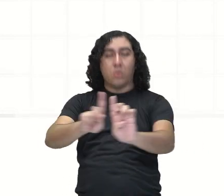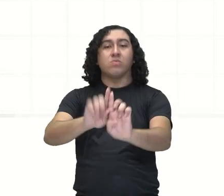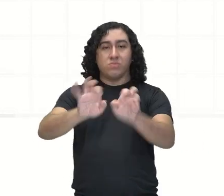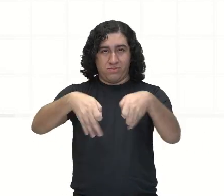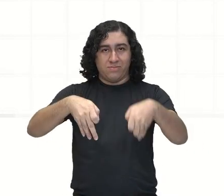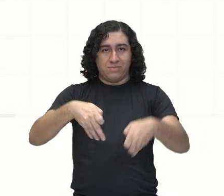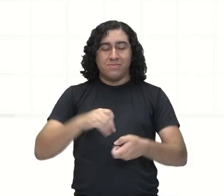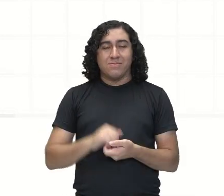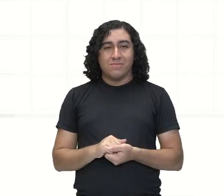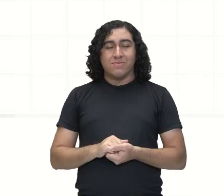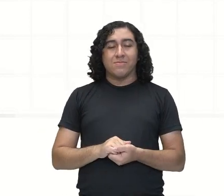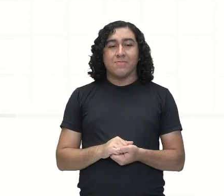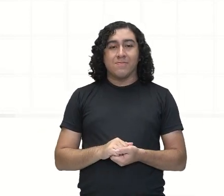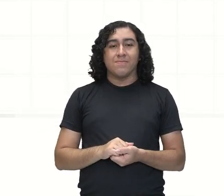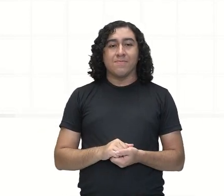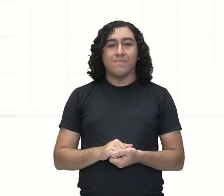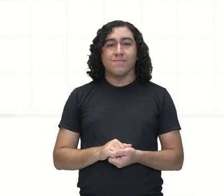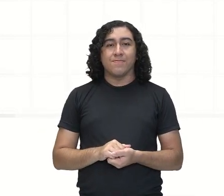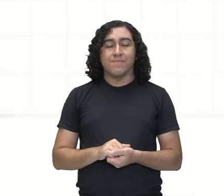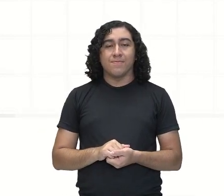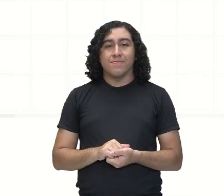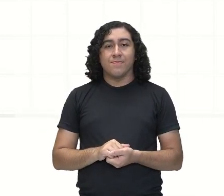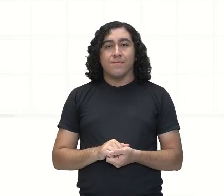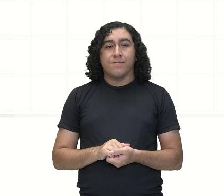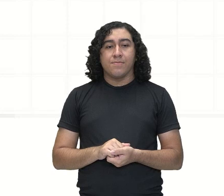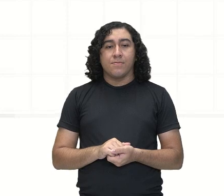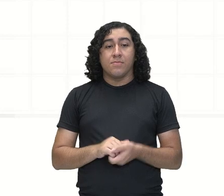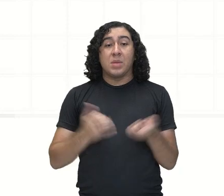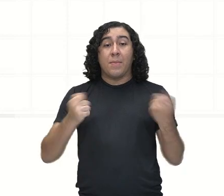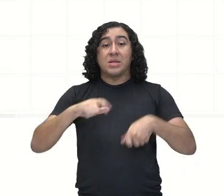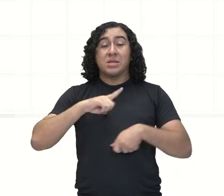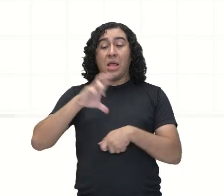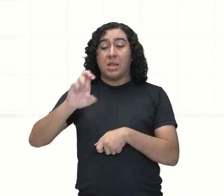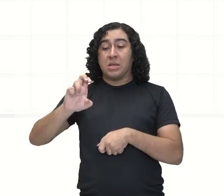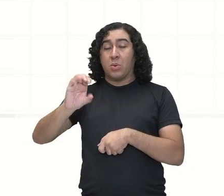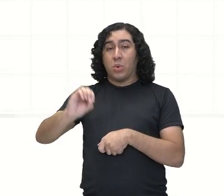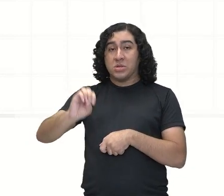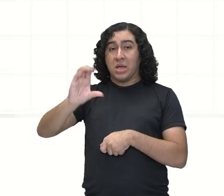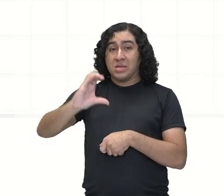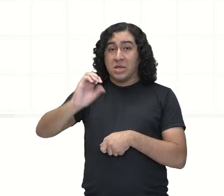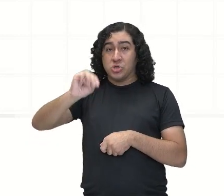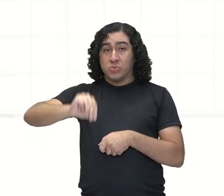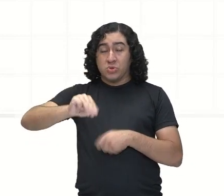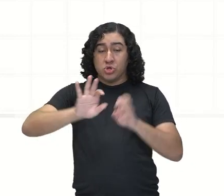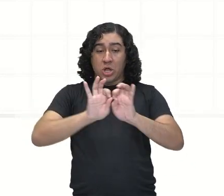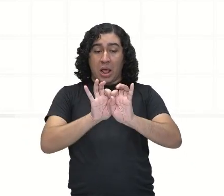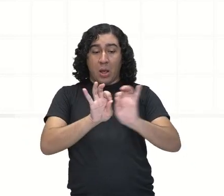E eles querem pintar uma faixa que tenha 50 centímetros de largura,